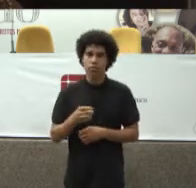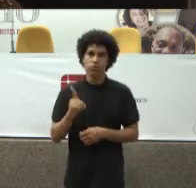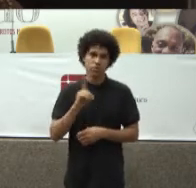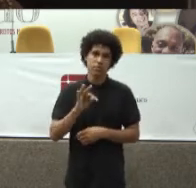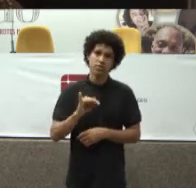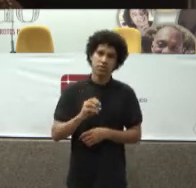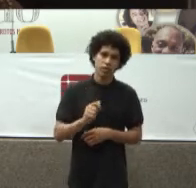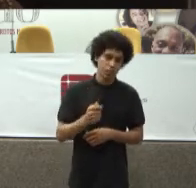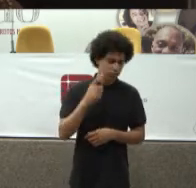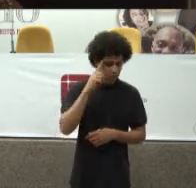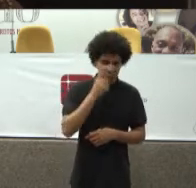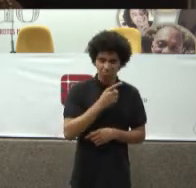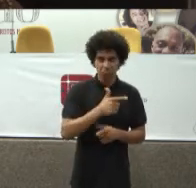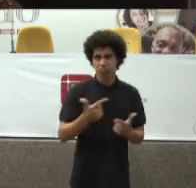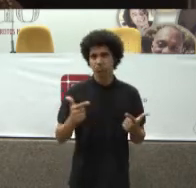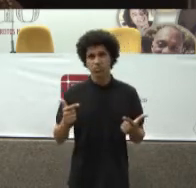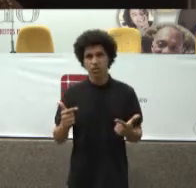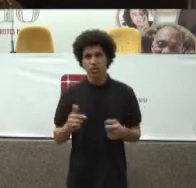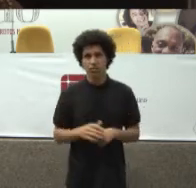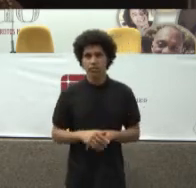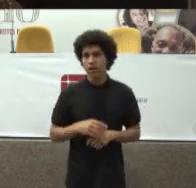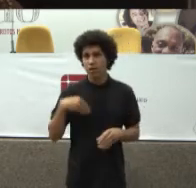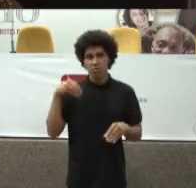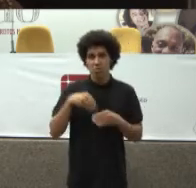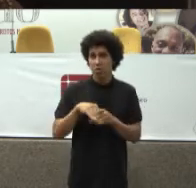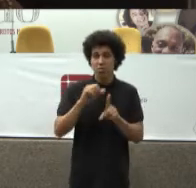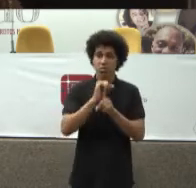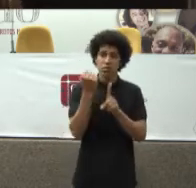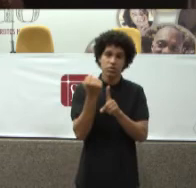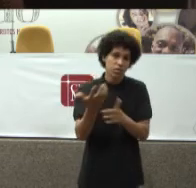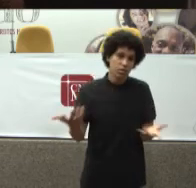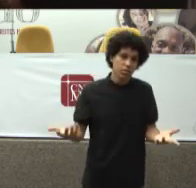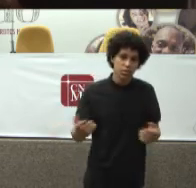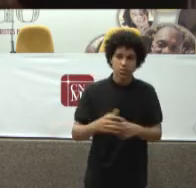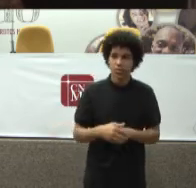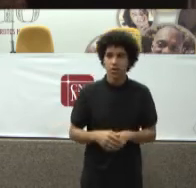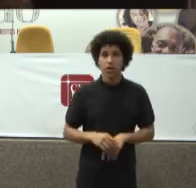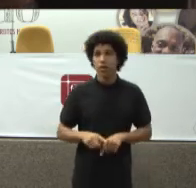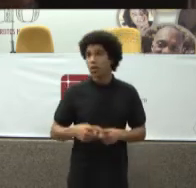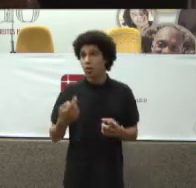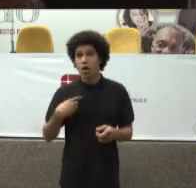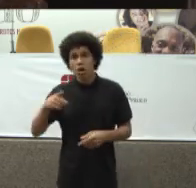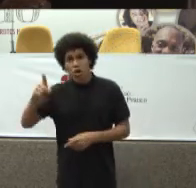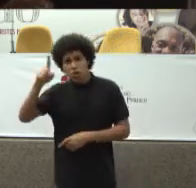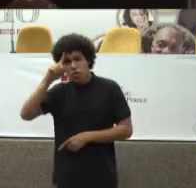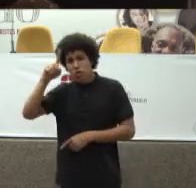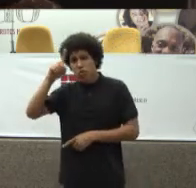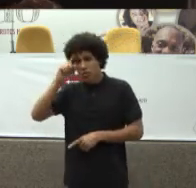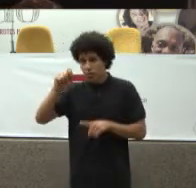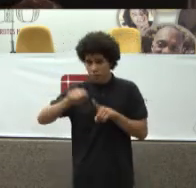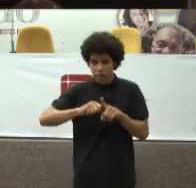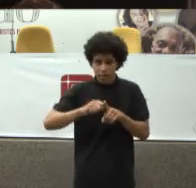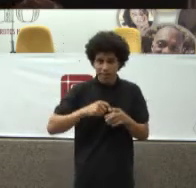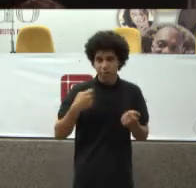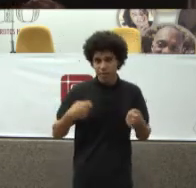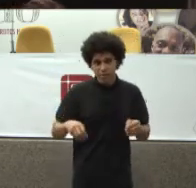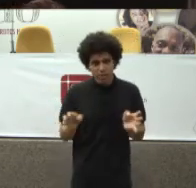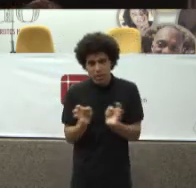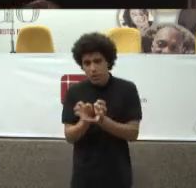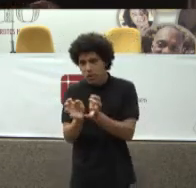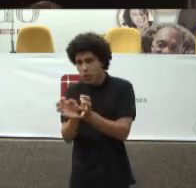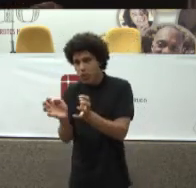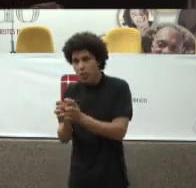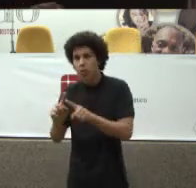modelo Do sistema É tanto Que todo mês A gente tem De se reunir Para pactuar Hoje